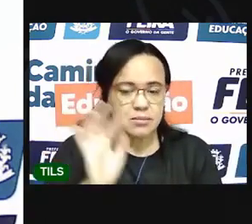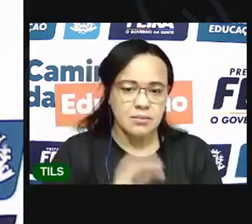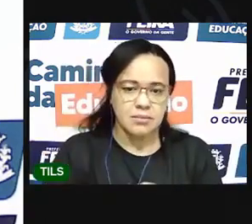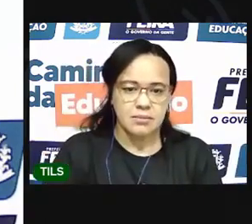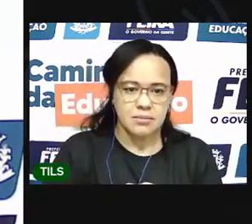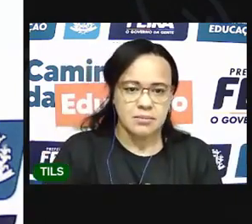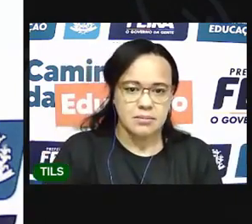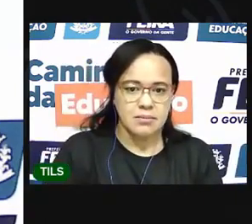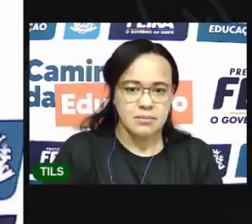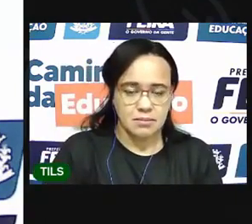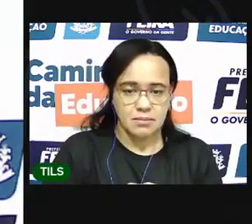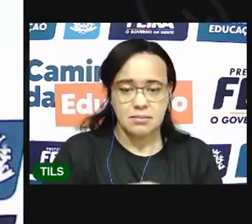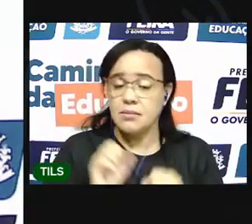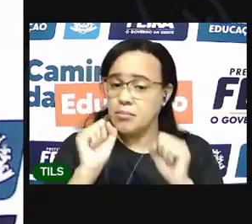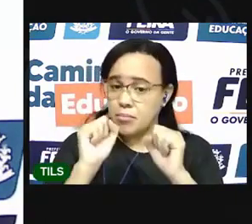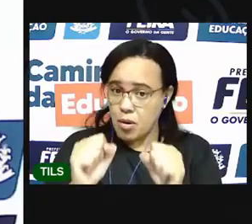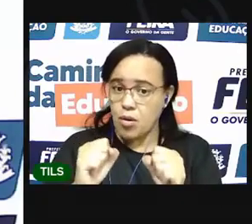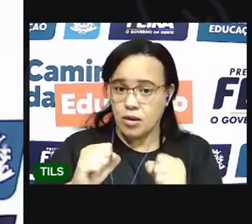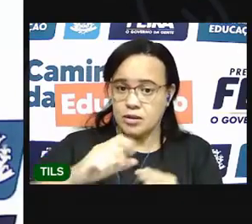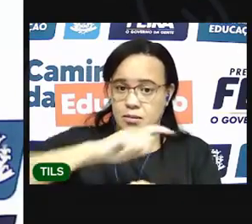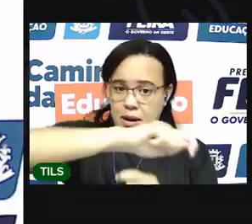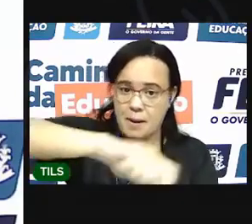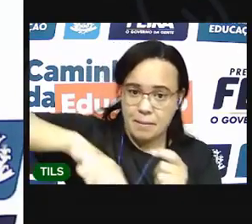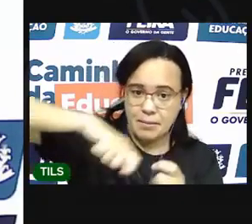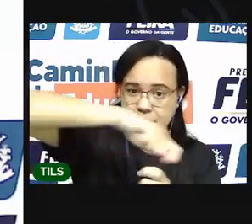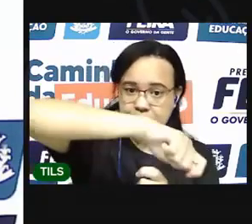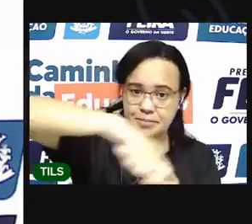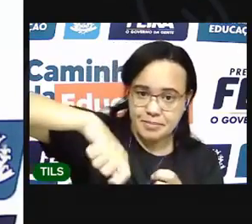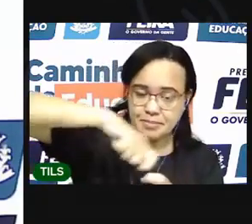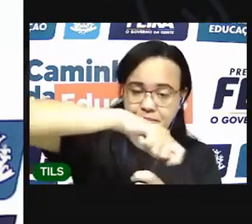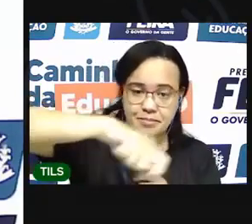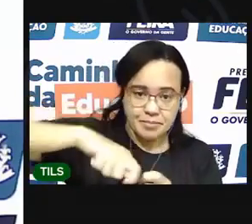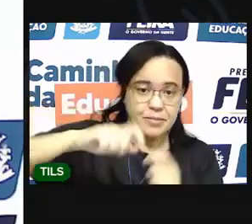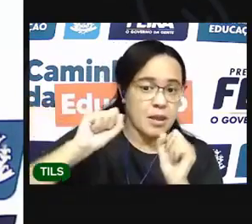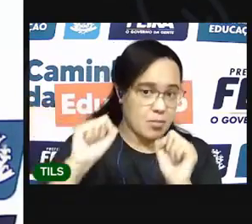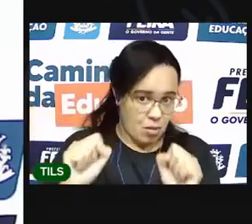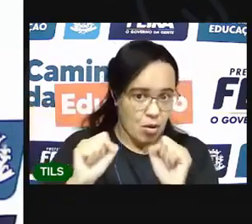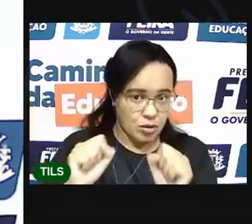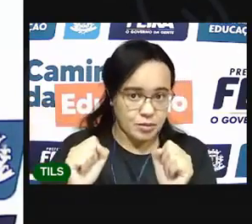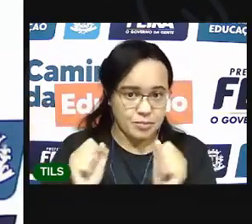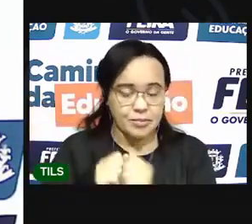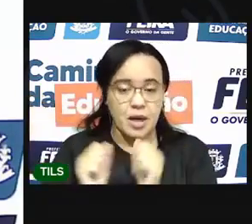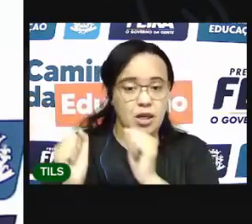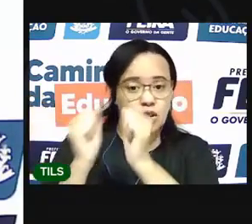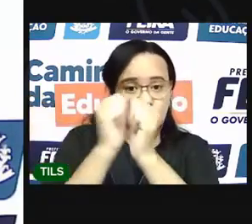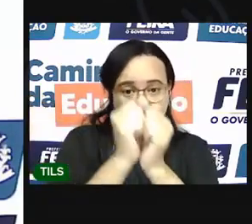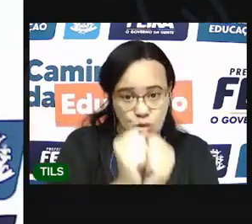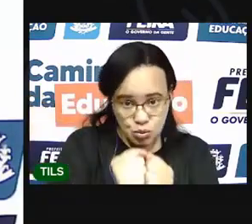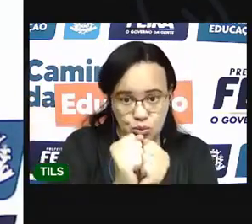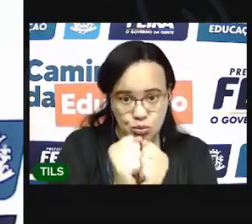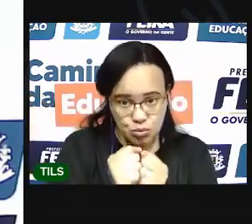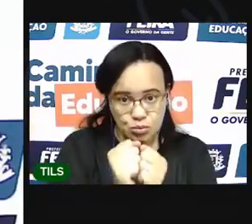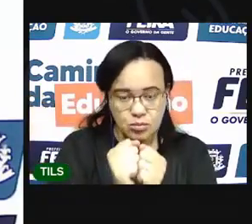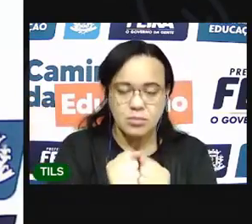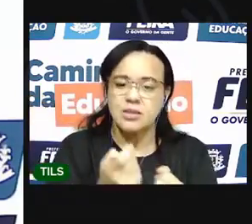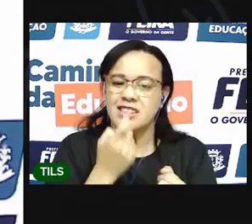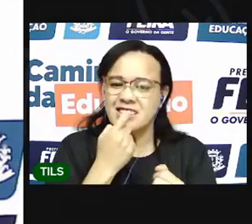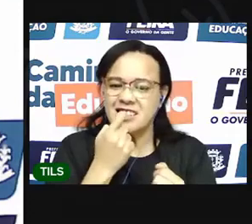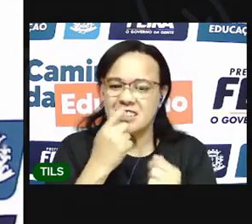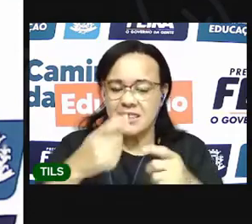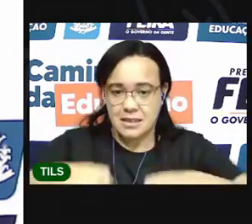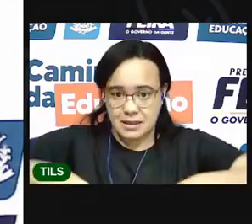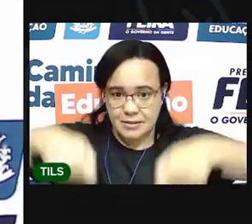para amarrar a nossa peteca depois. Aí você pode juntar as partes, ó, e